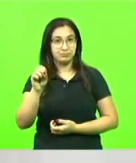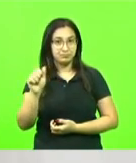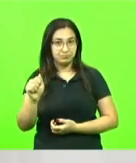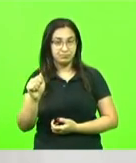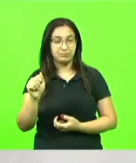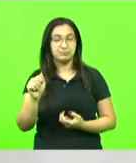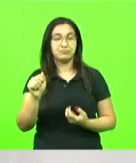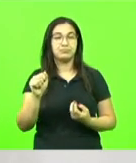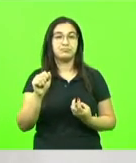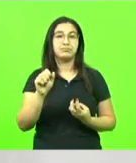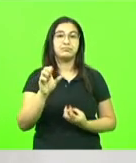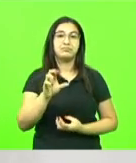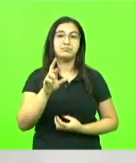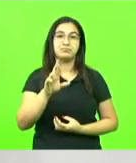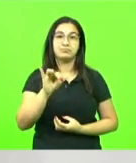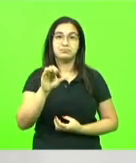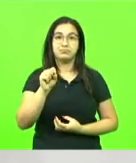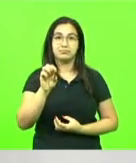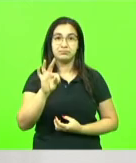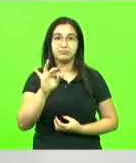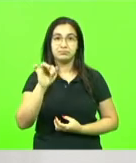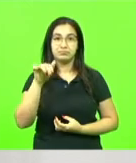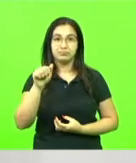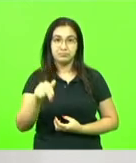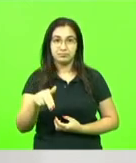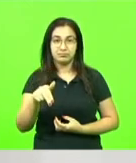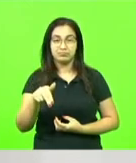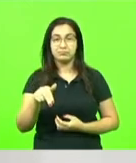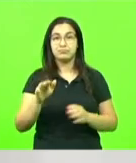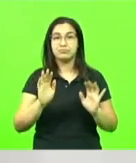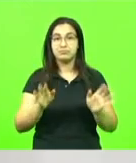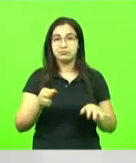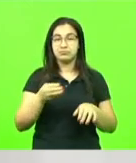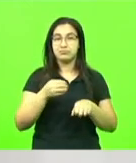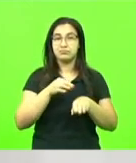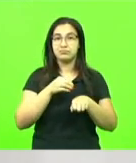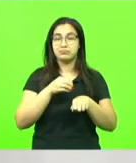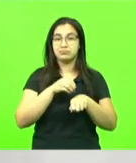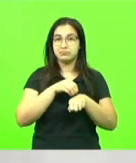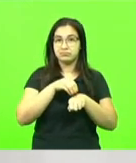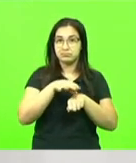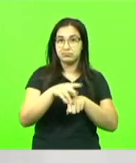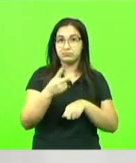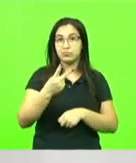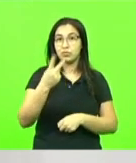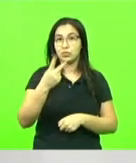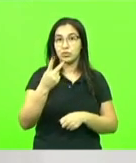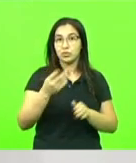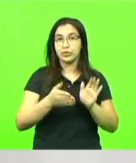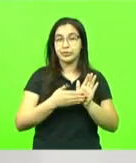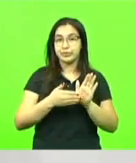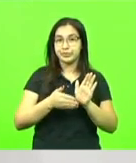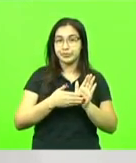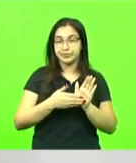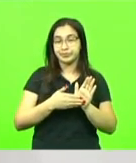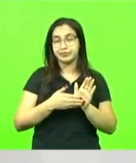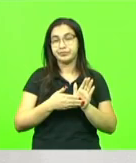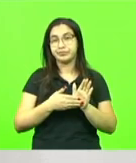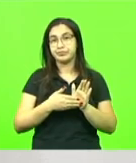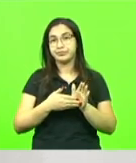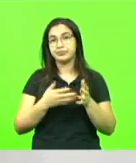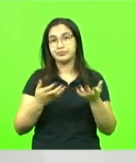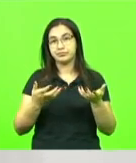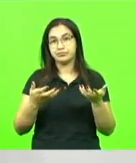o Christian Gomes dos Santos, onde já nos sugeriram duas proposições que gostaria aqui de compartilhar com os senhores deputados também,